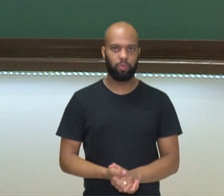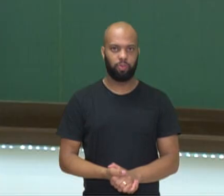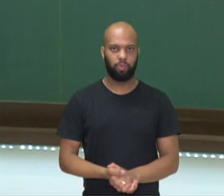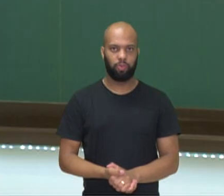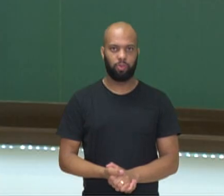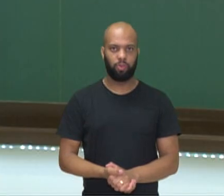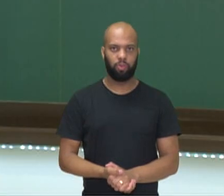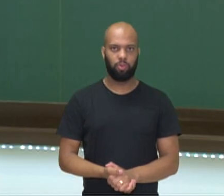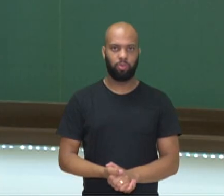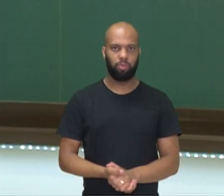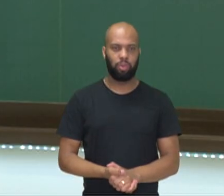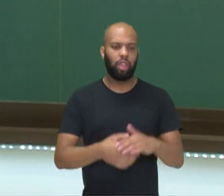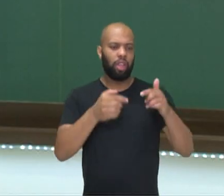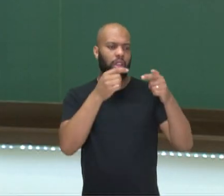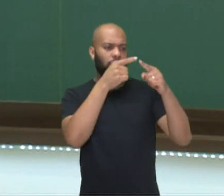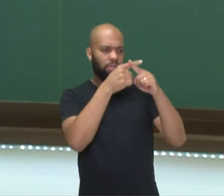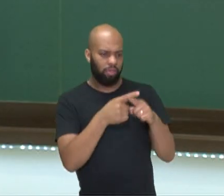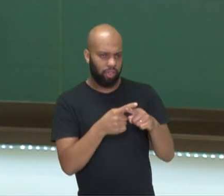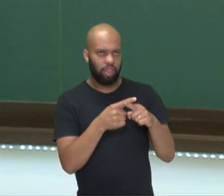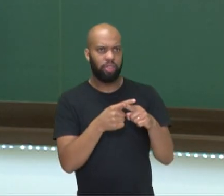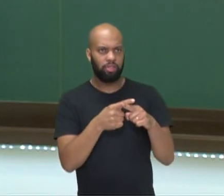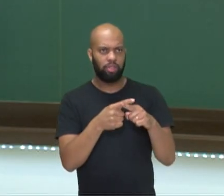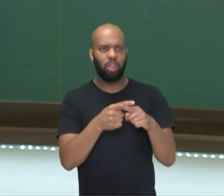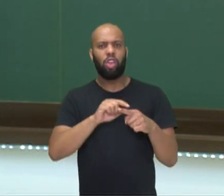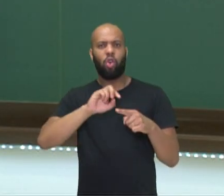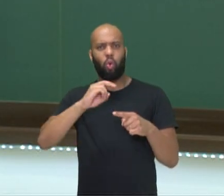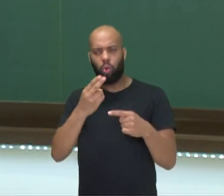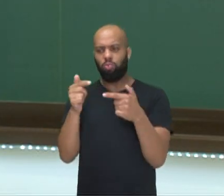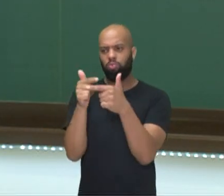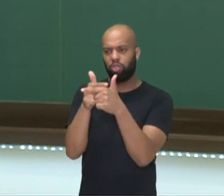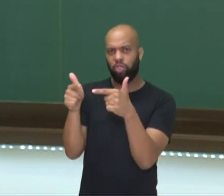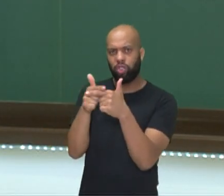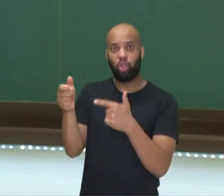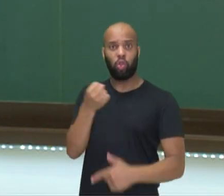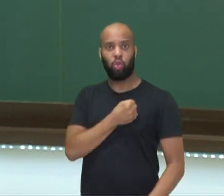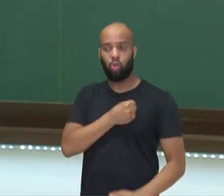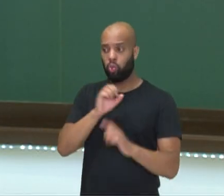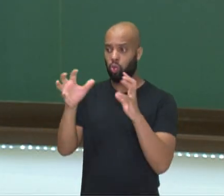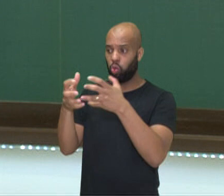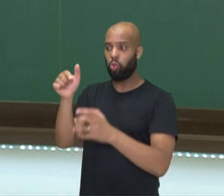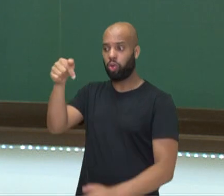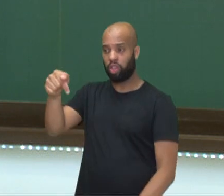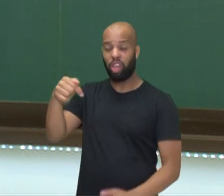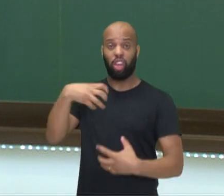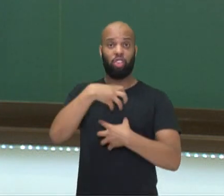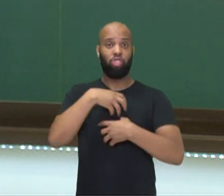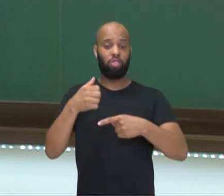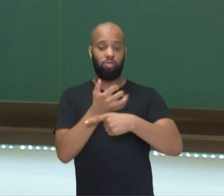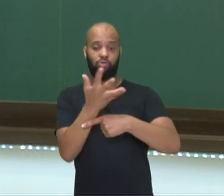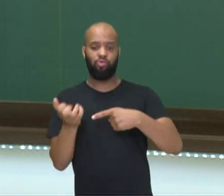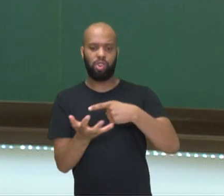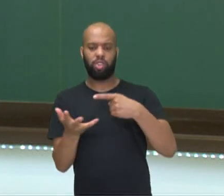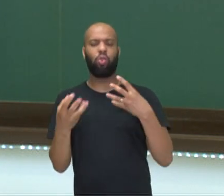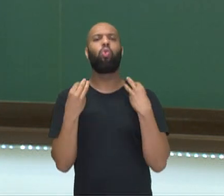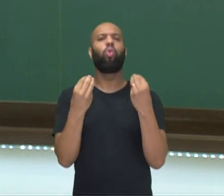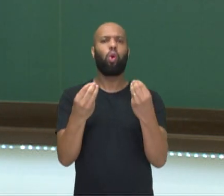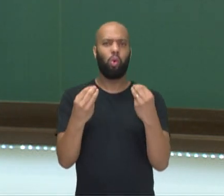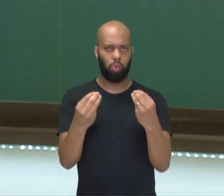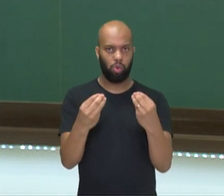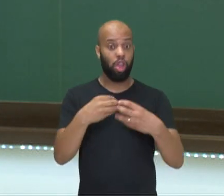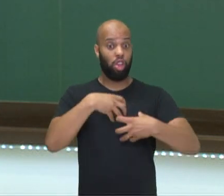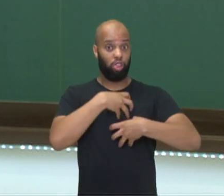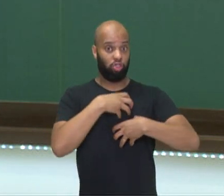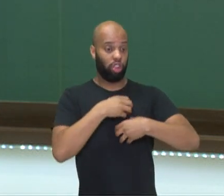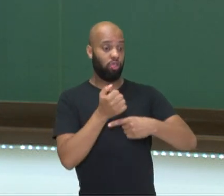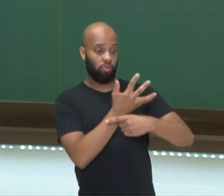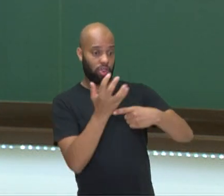Como podemos fazer para multiplicar e dividir números racionais na forma fracionária ou na forma decimal?